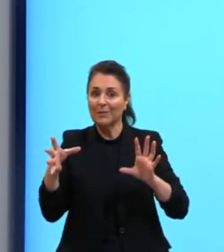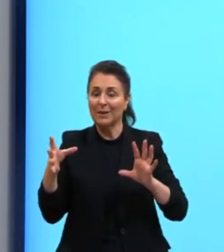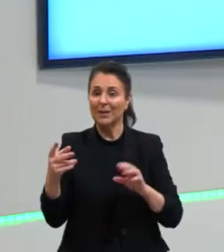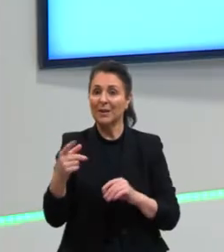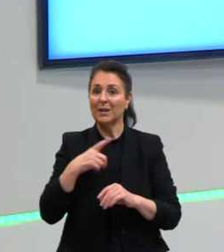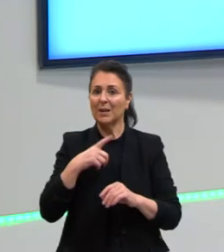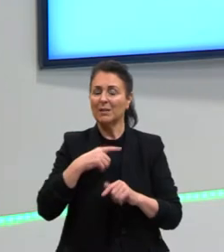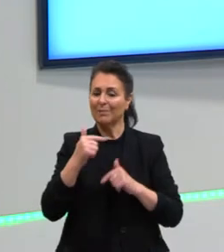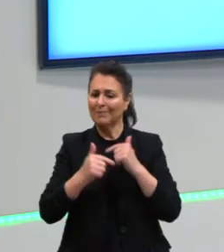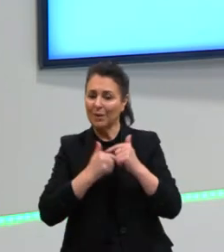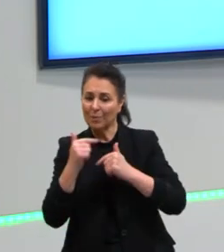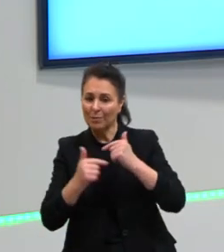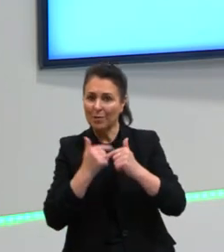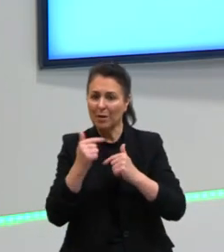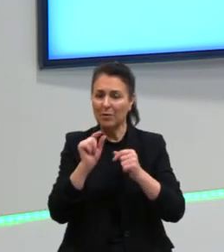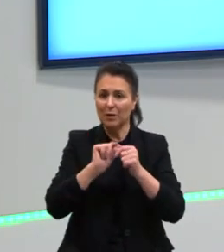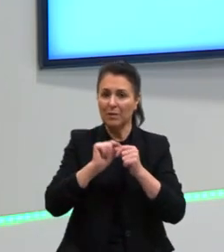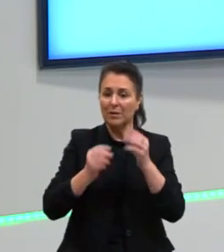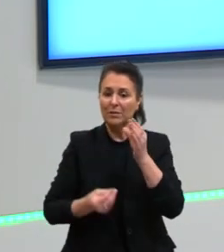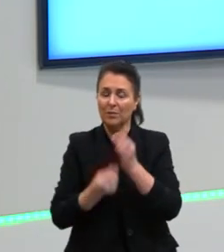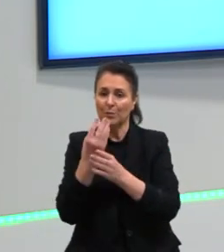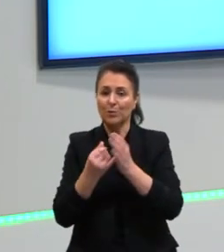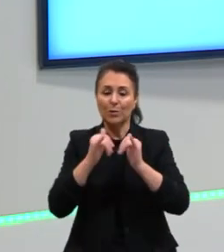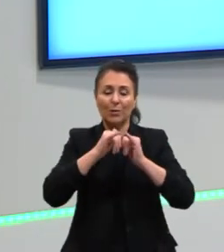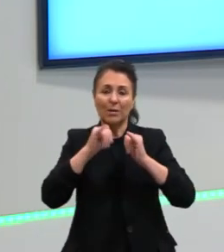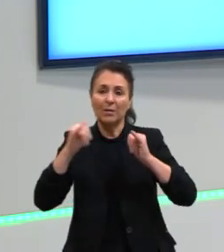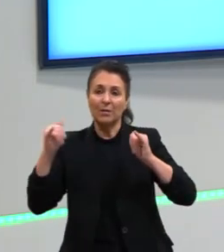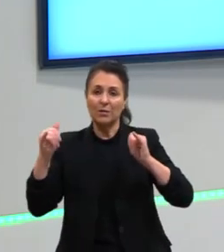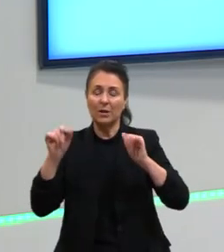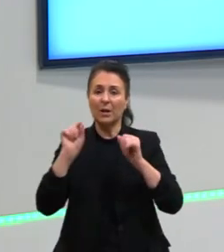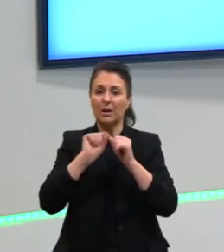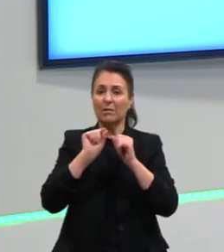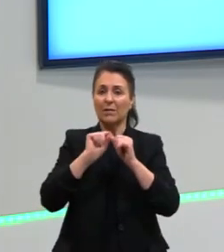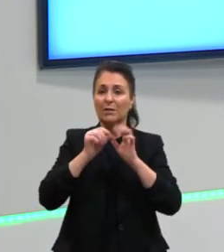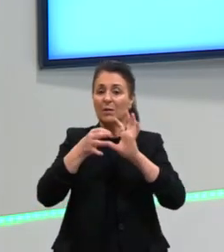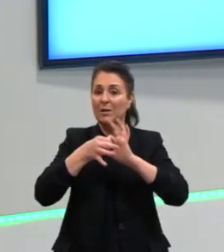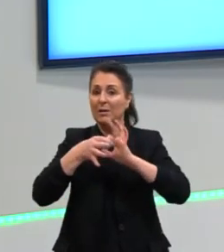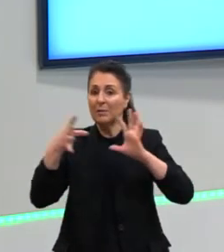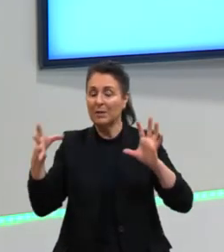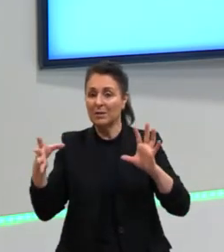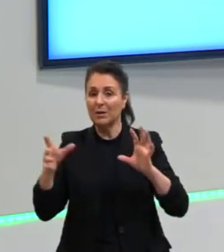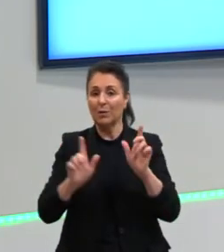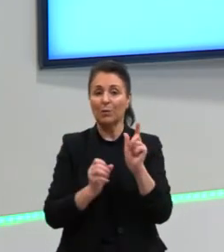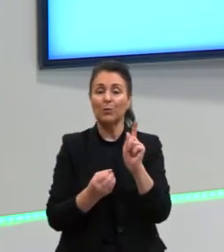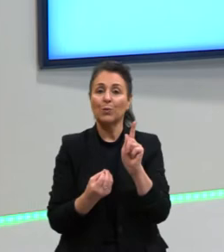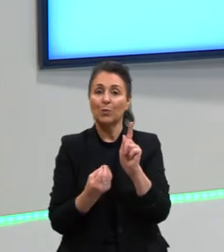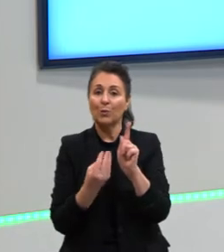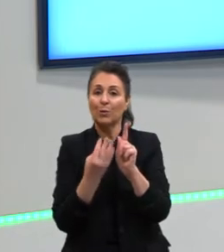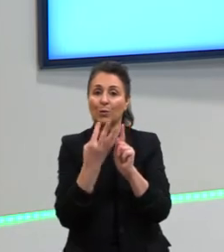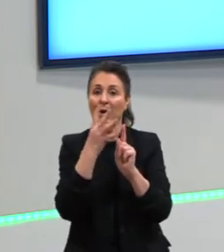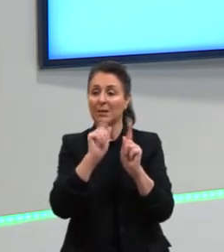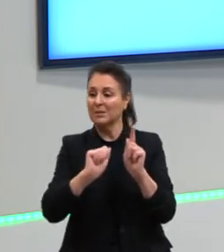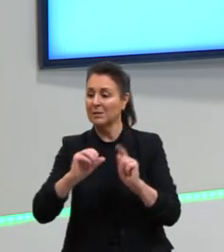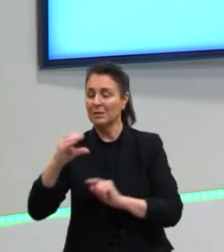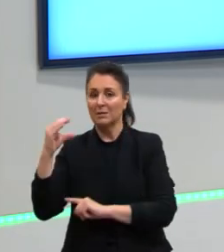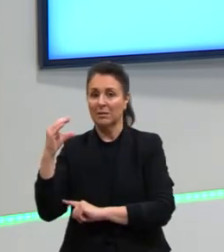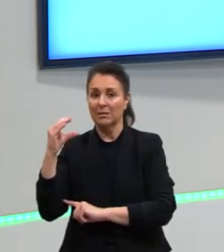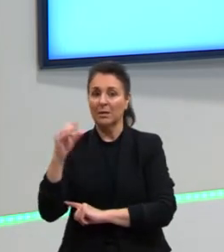nesse trabalho aqui, da produção de energia, ela vai liberar também o gás carbônico e a água.